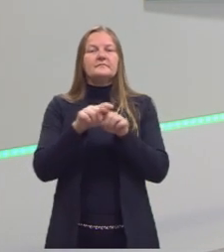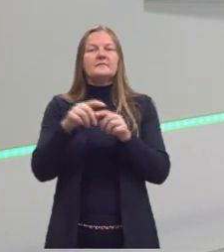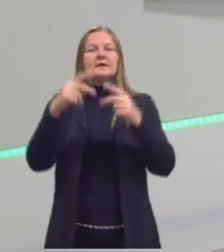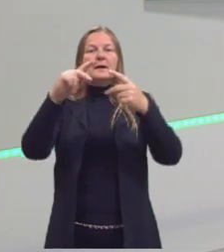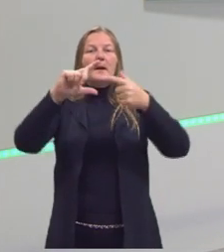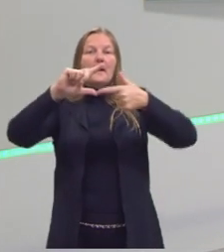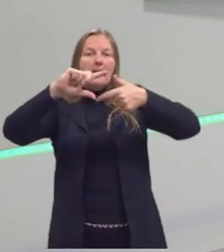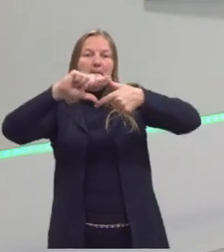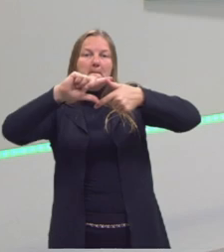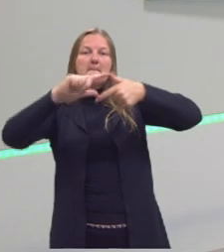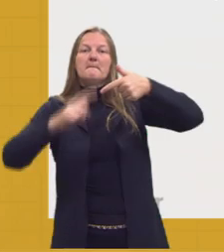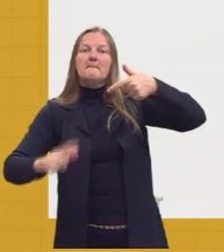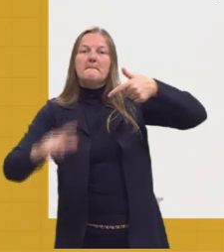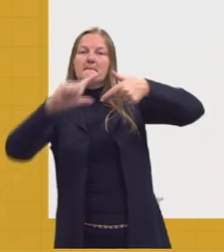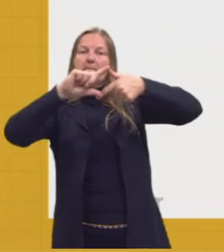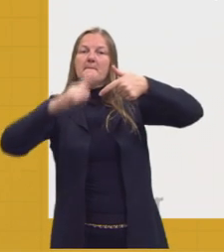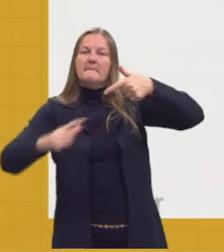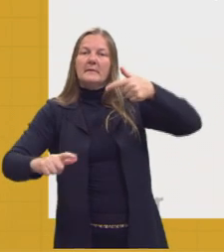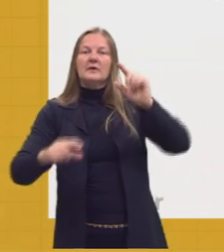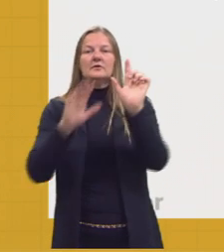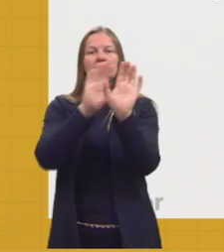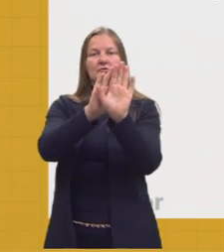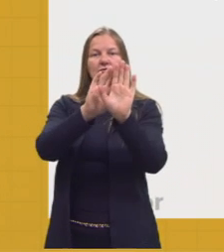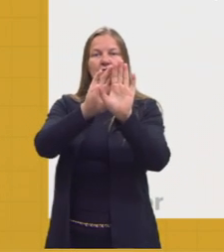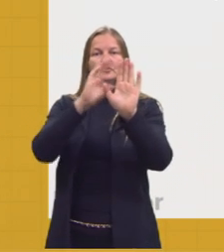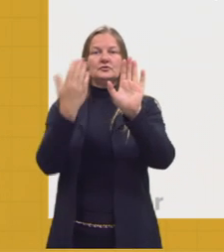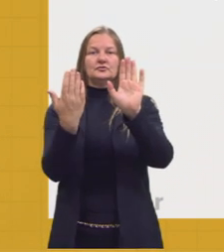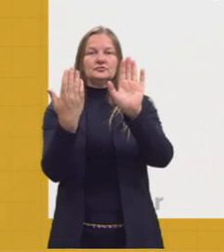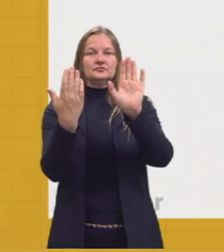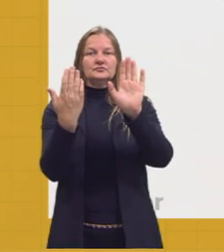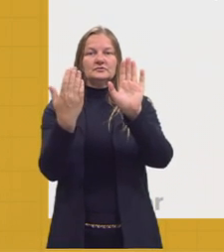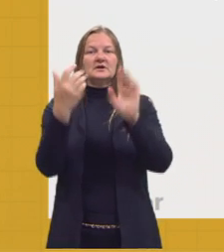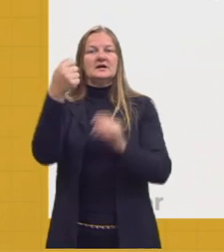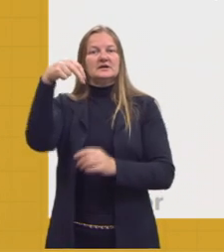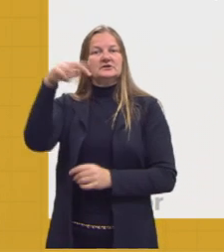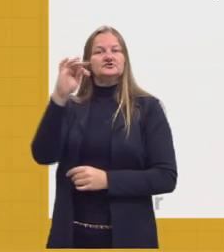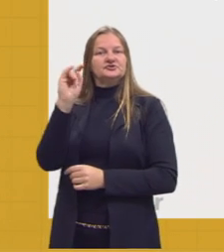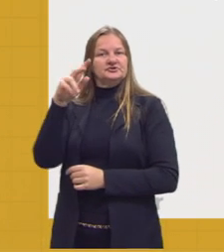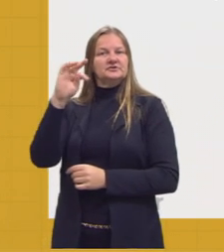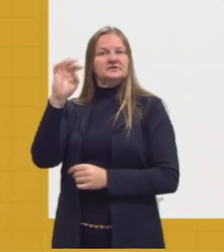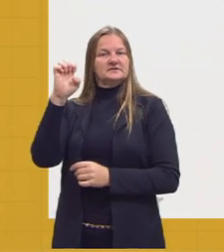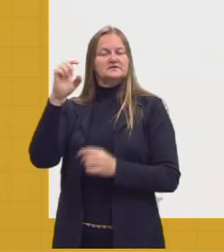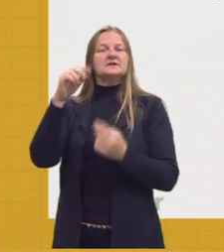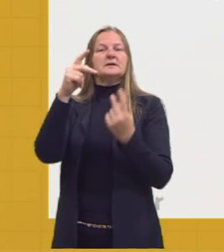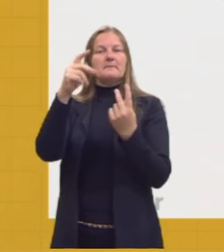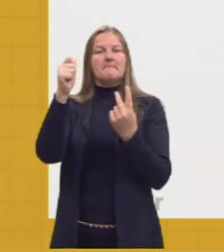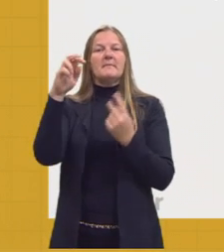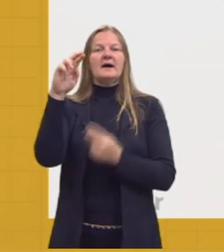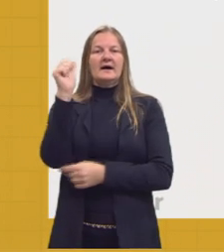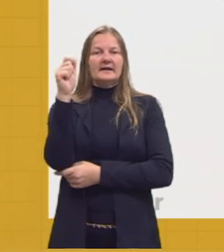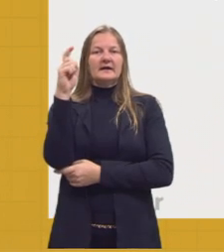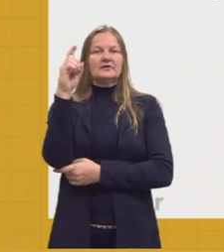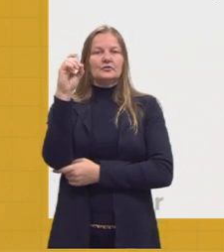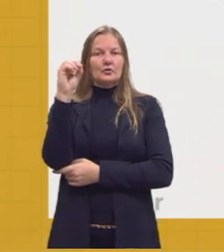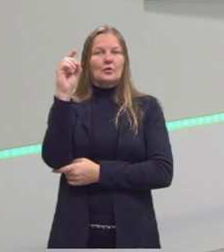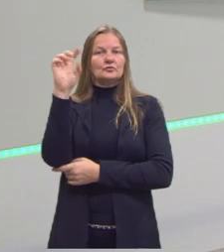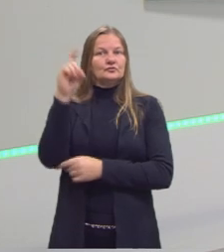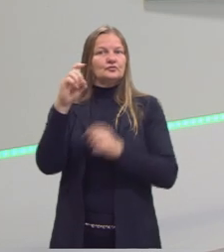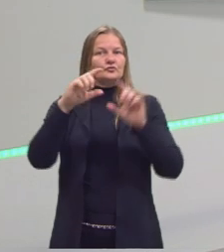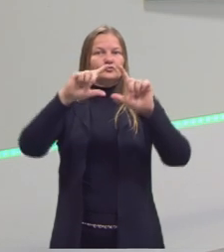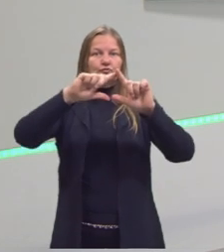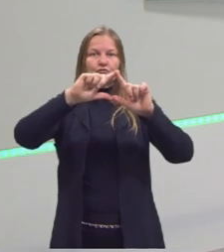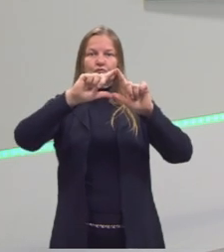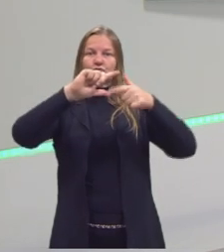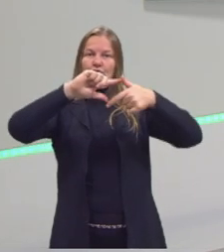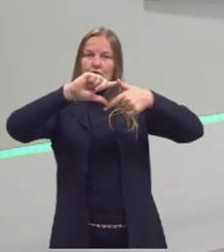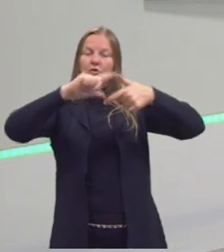Paradoxos e antíteses, que são jogo de ideias e jogo de palavras. Que a gente vai ter paradoxo, a gente vai